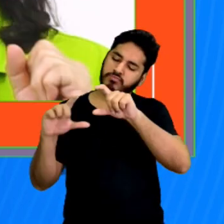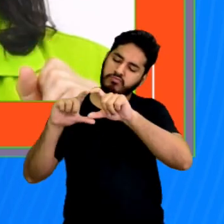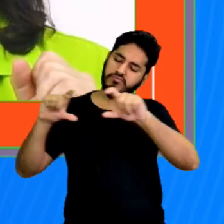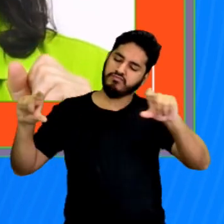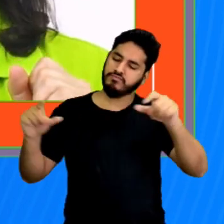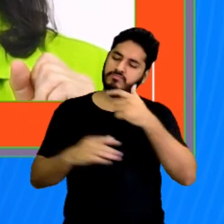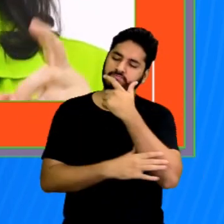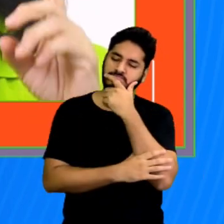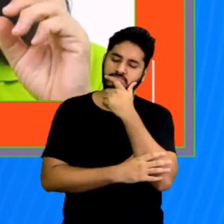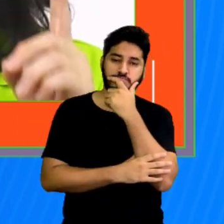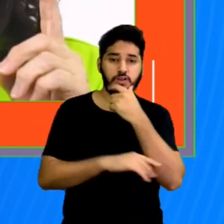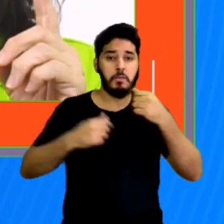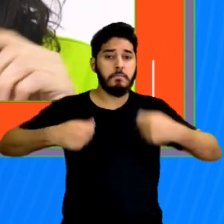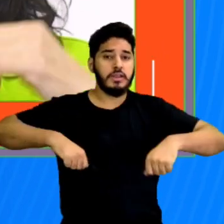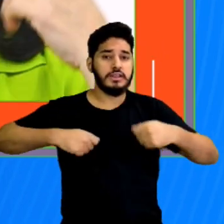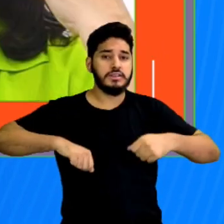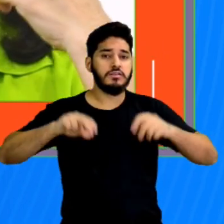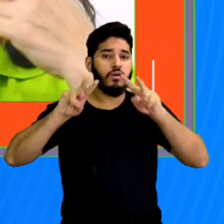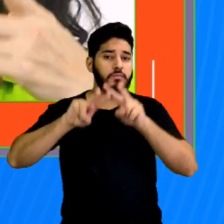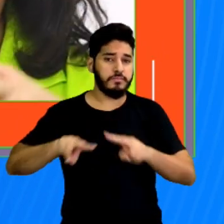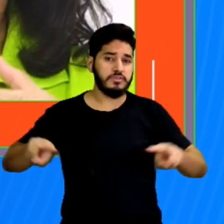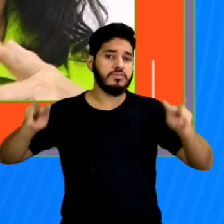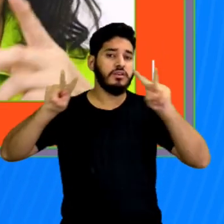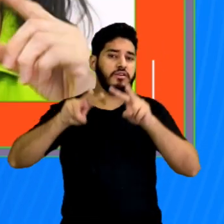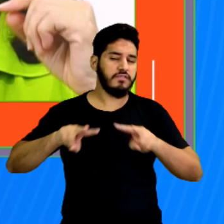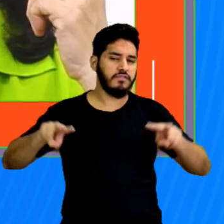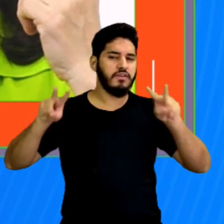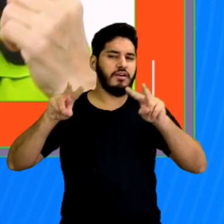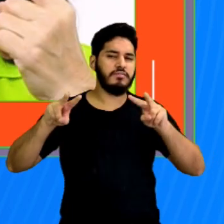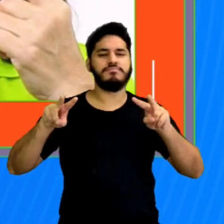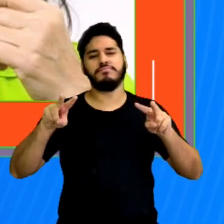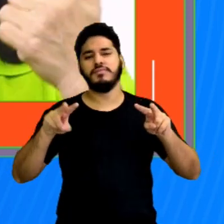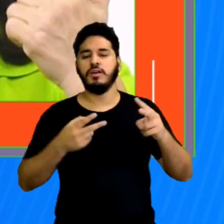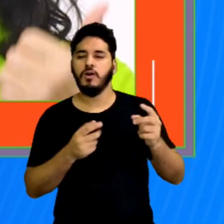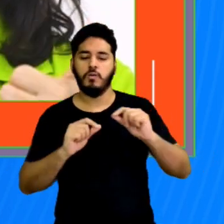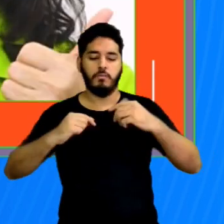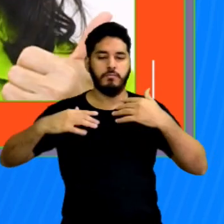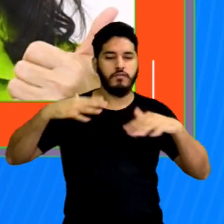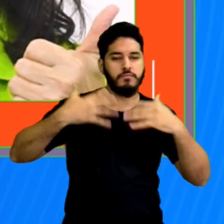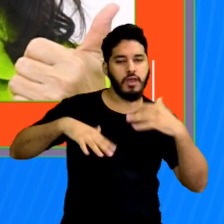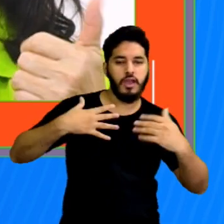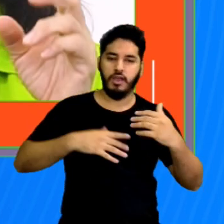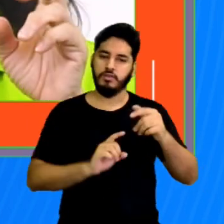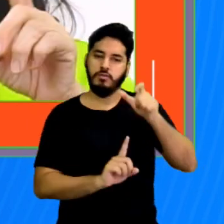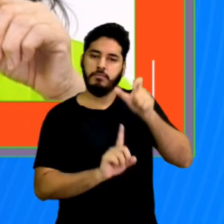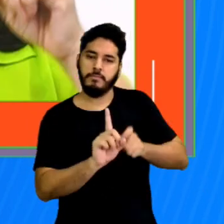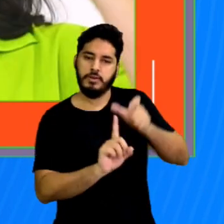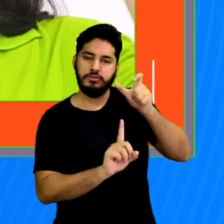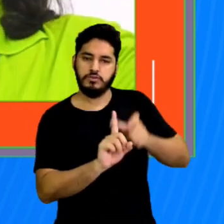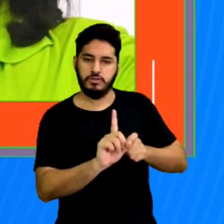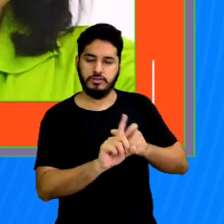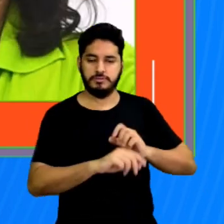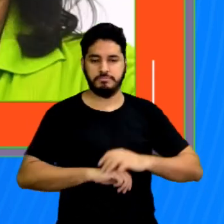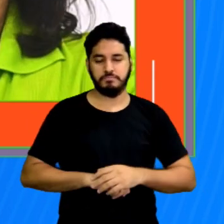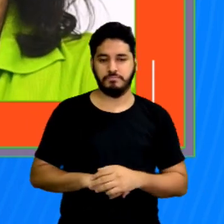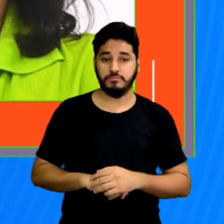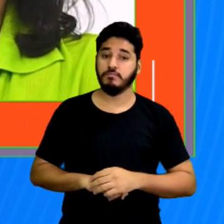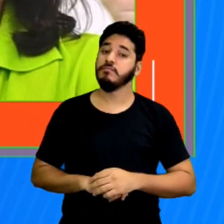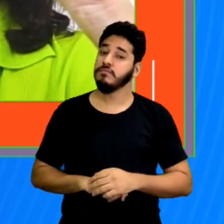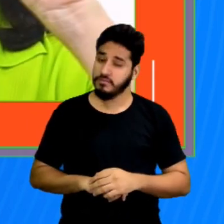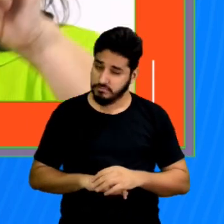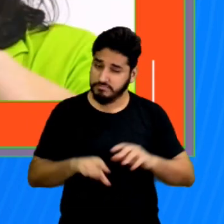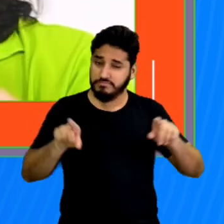importante observar também a feição, as ações da personagem. Além dela,